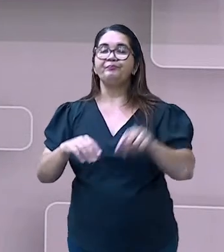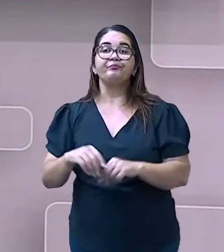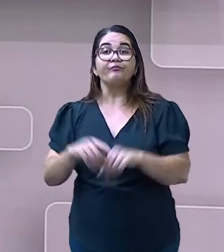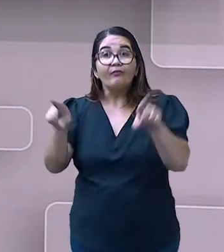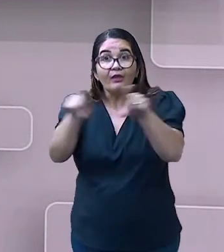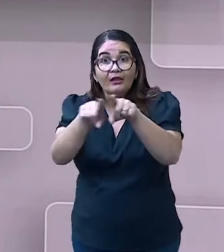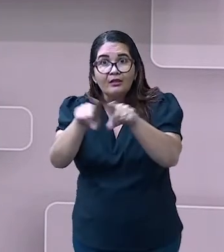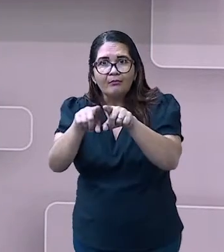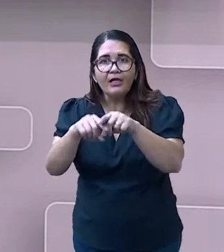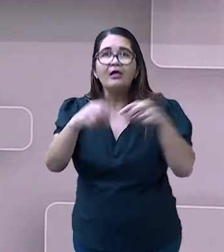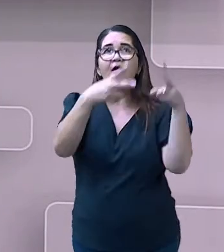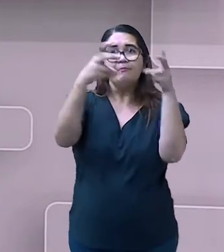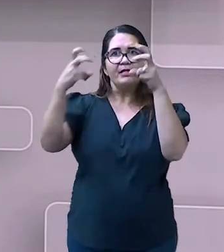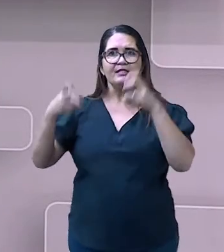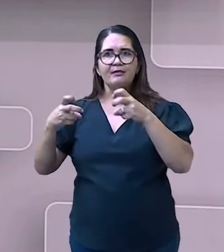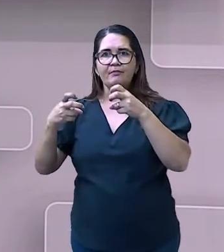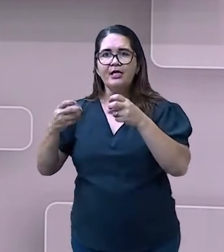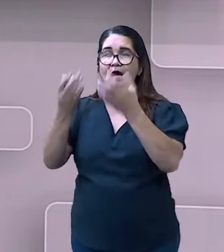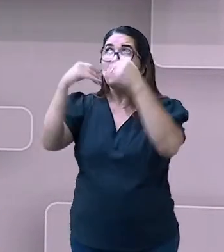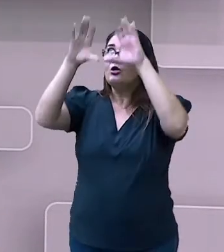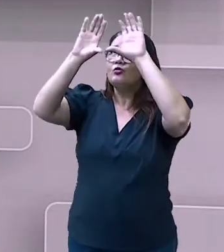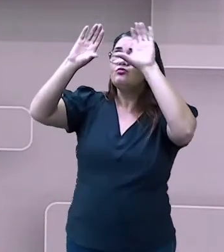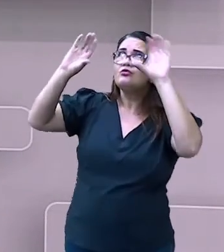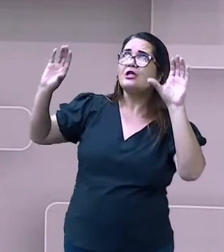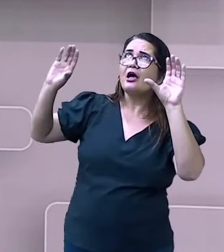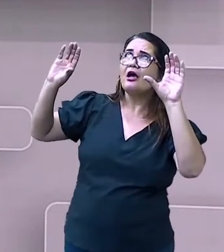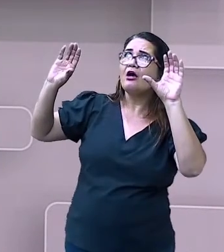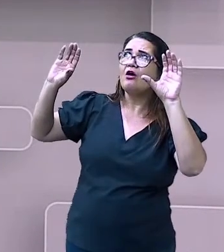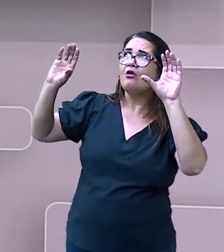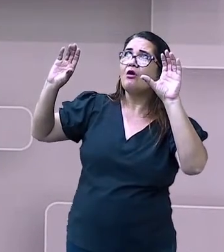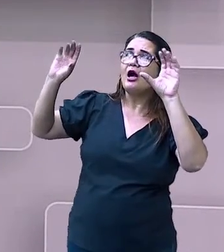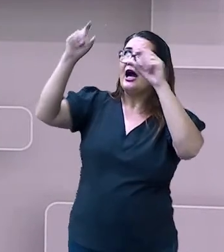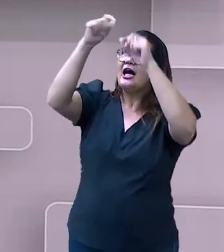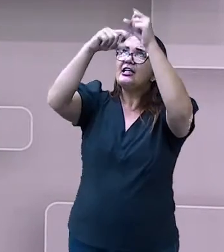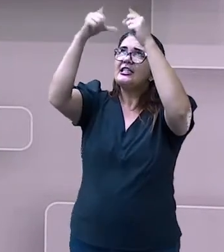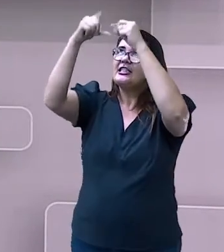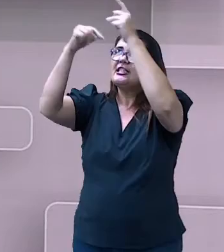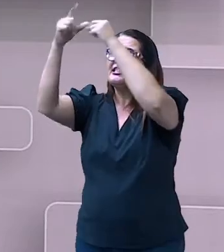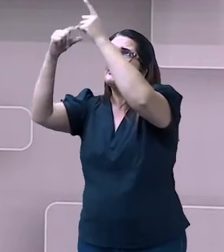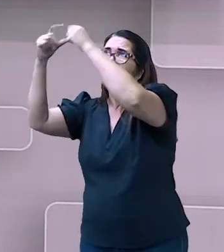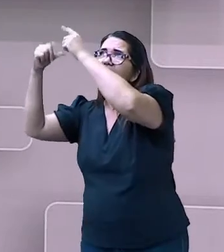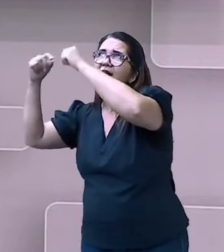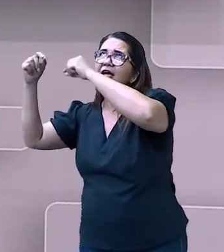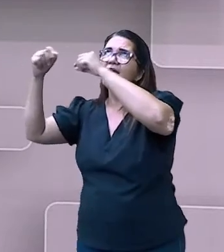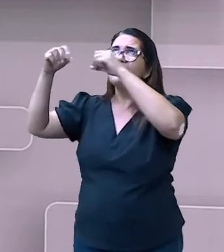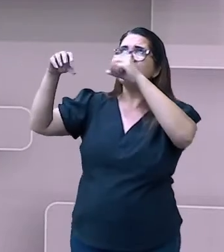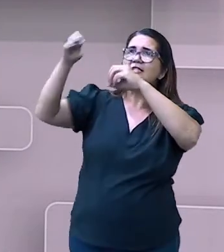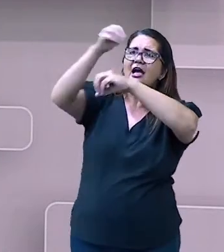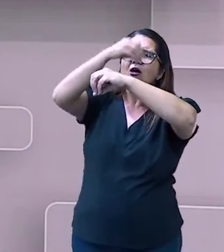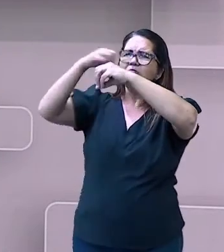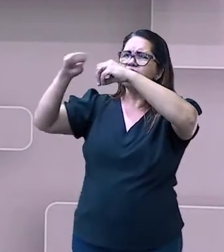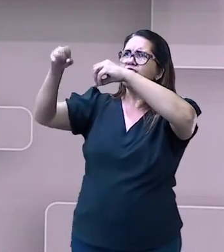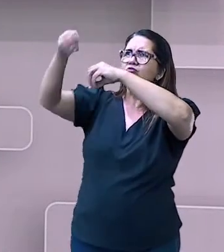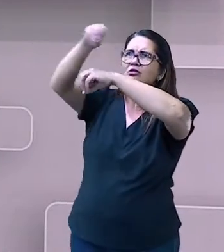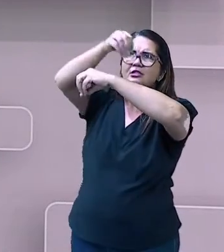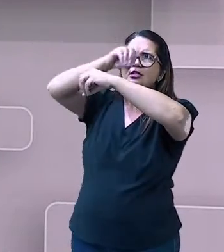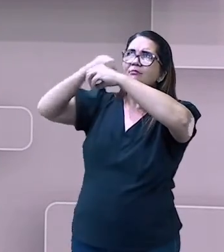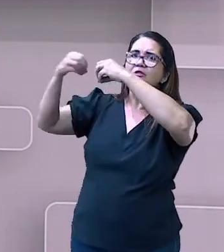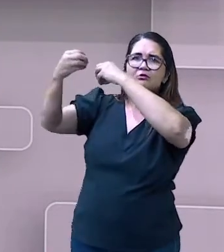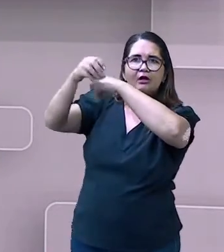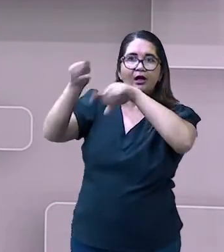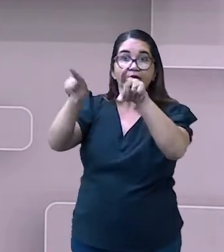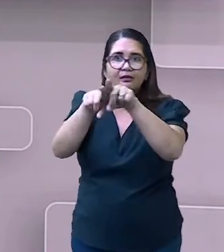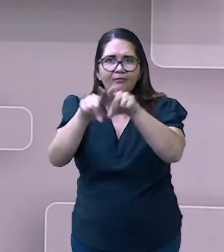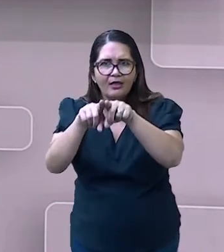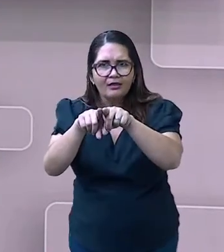e poderem se localizar através desses astros, que eram as estrelas, as constelações, a lua e entre outros que eles